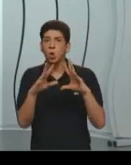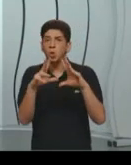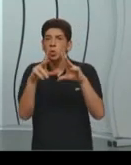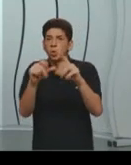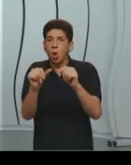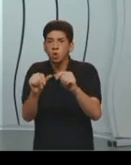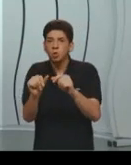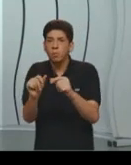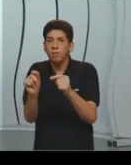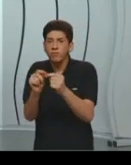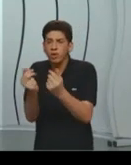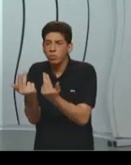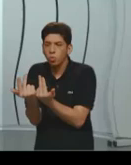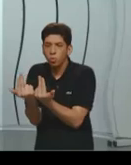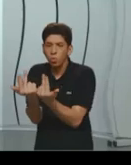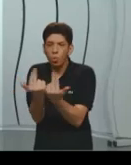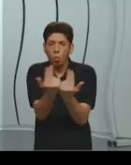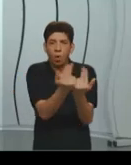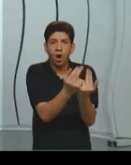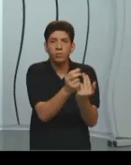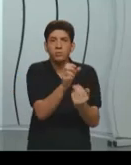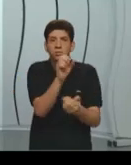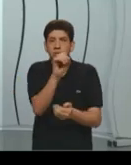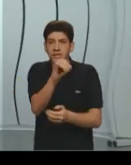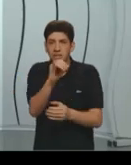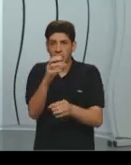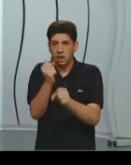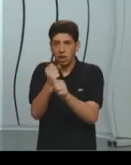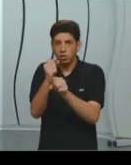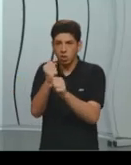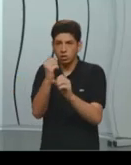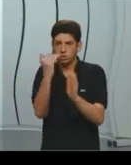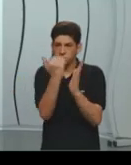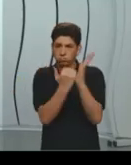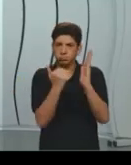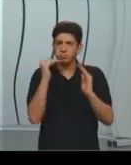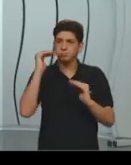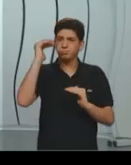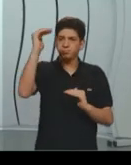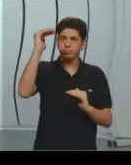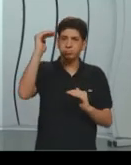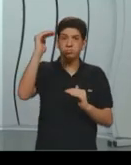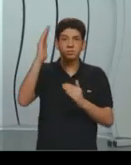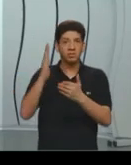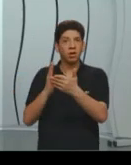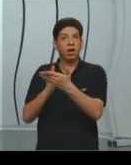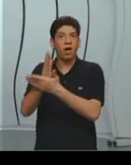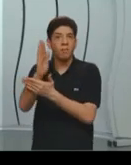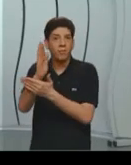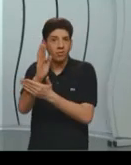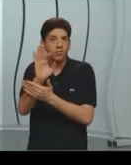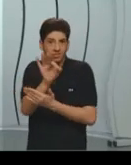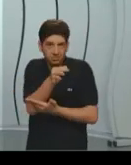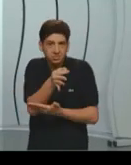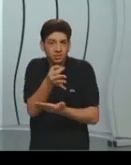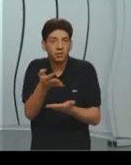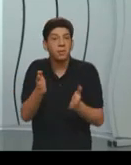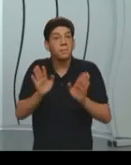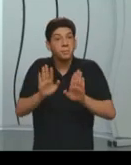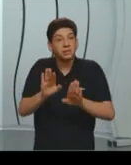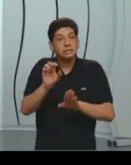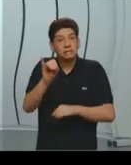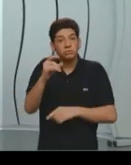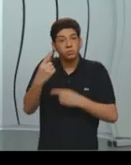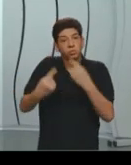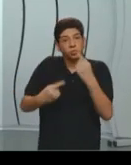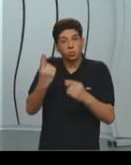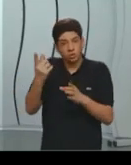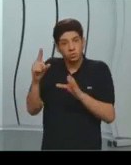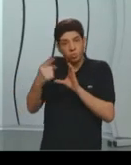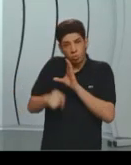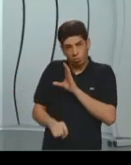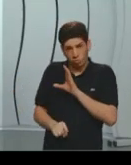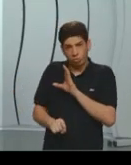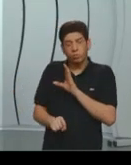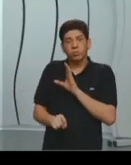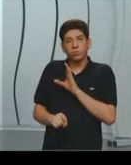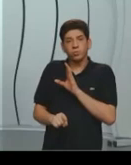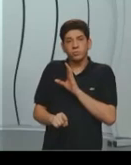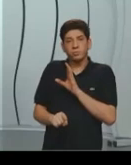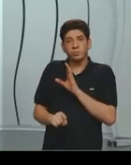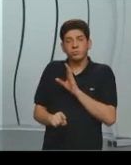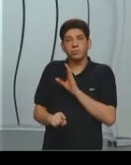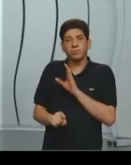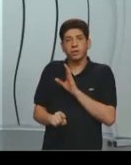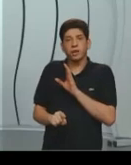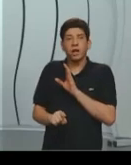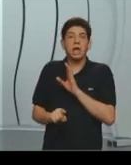tirar os melhores pontos, ganhar a melhor nota, vai passar. Mas se a gente for discutir e aprofundar essa discussão, dessa que a gente